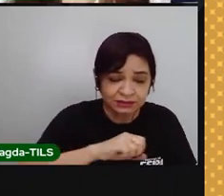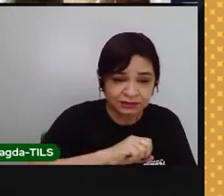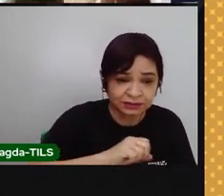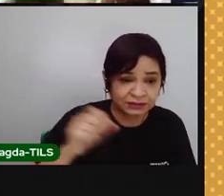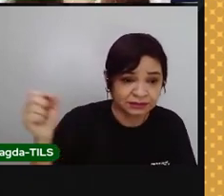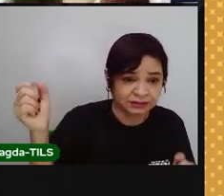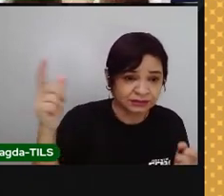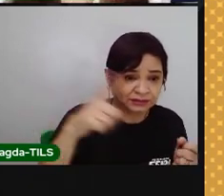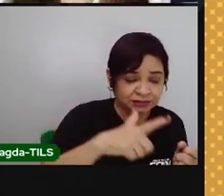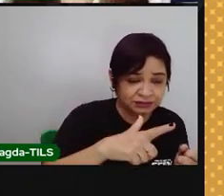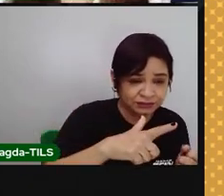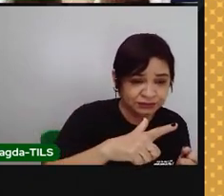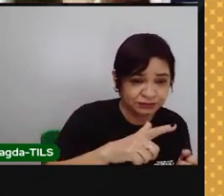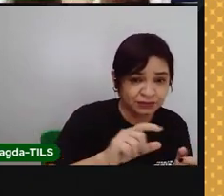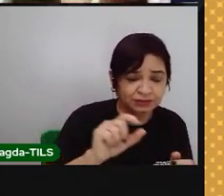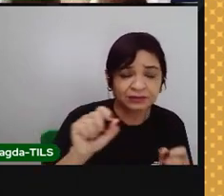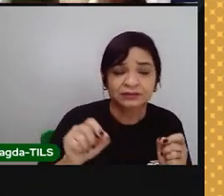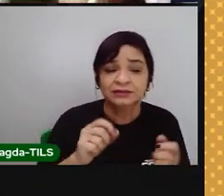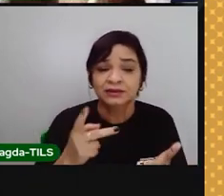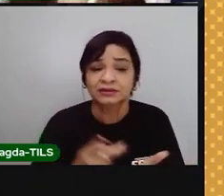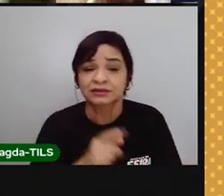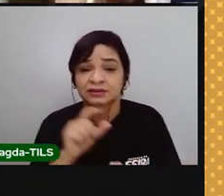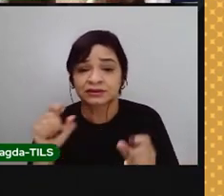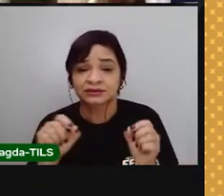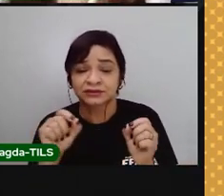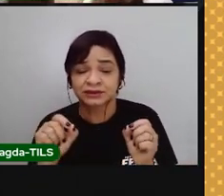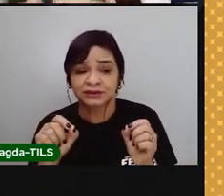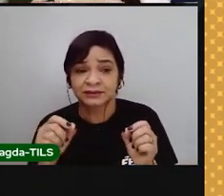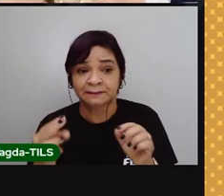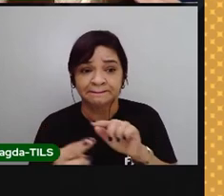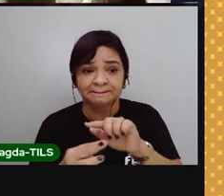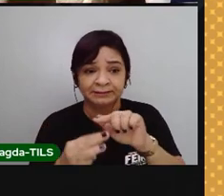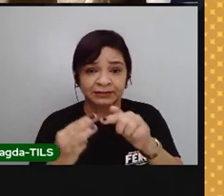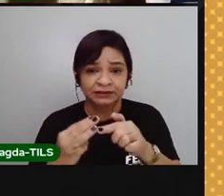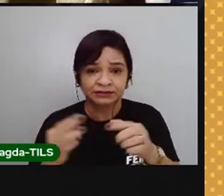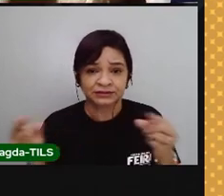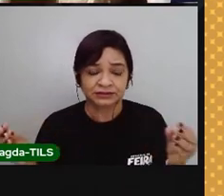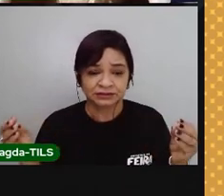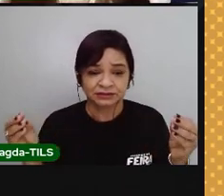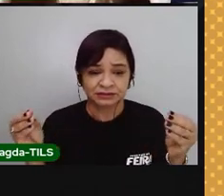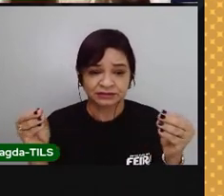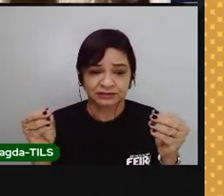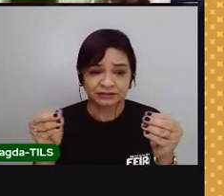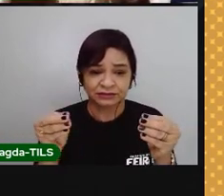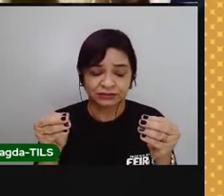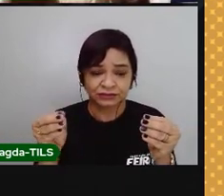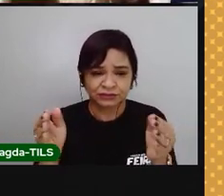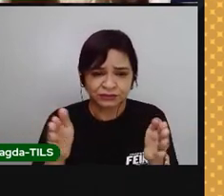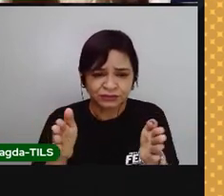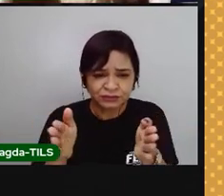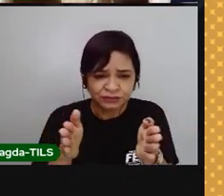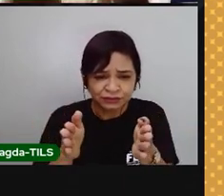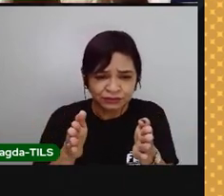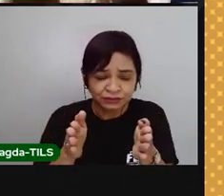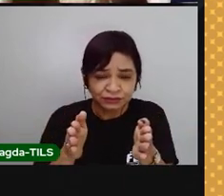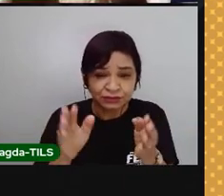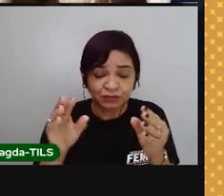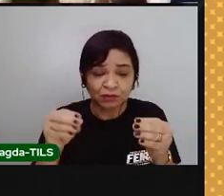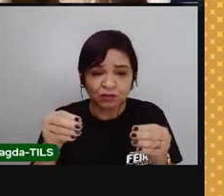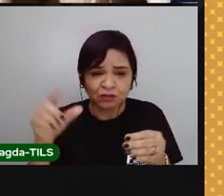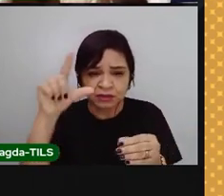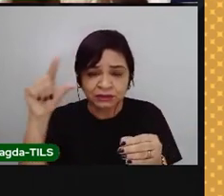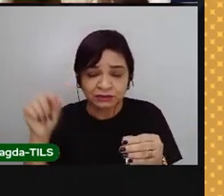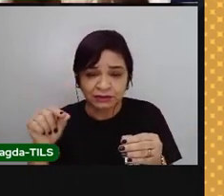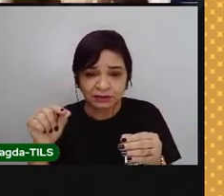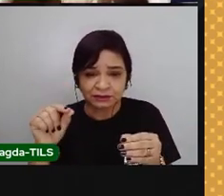gira ao redor da Terra, acontecem momentos em que os três se alinham na mesma posição. Quando a Lua se posiciona na